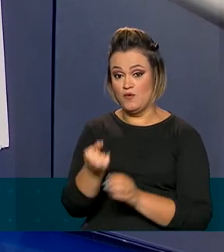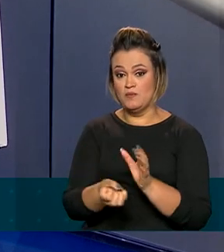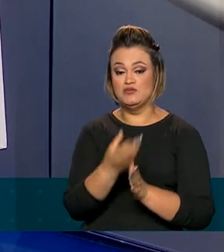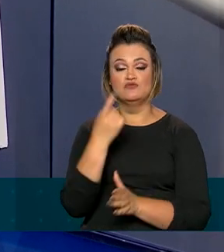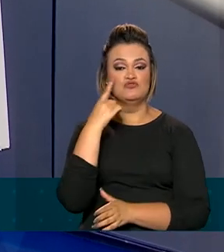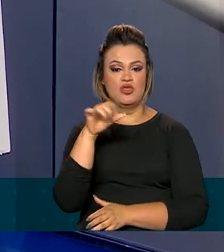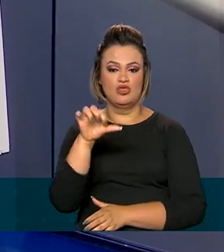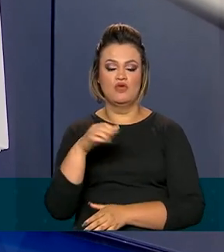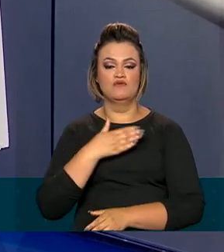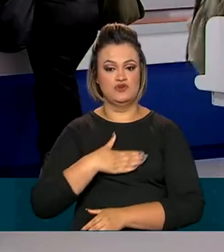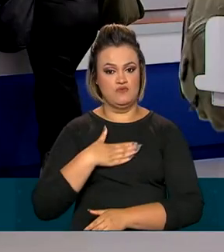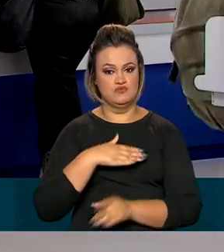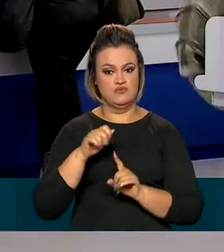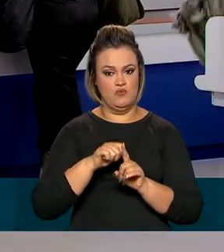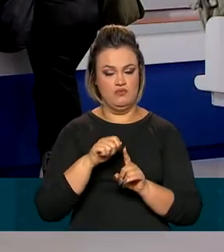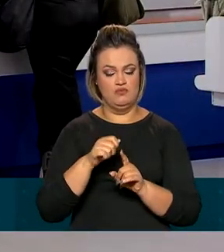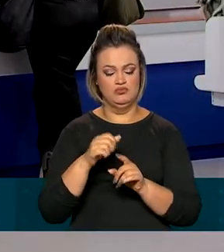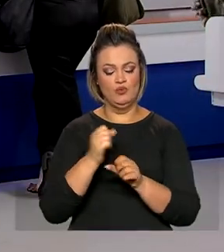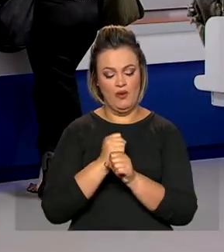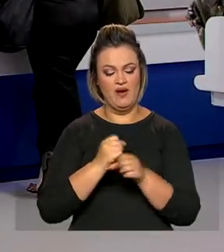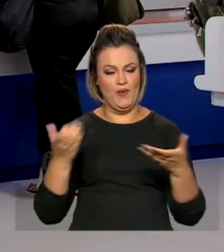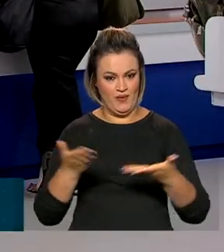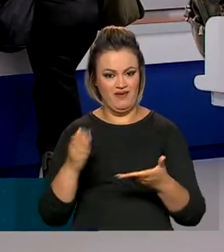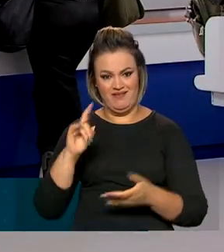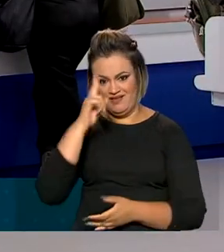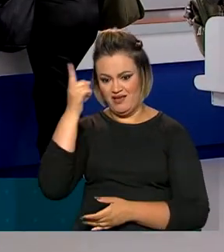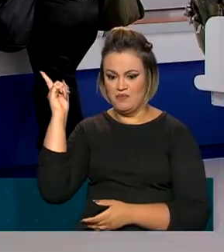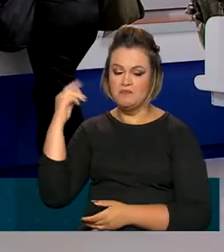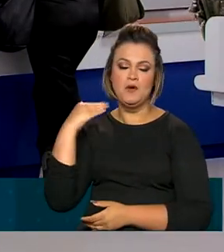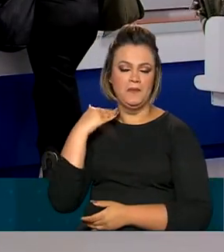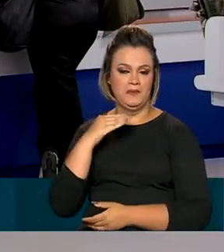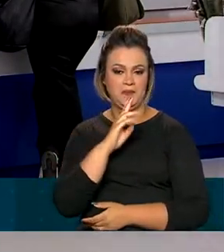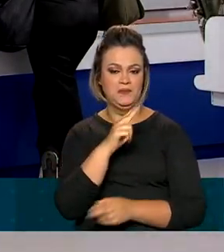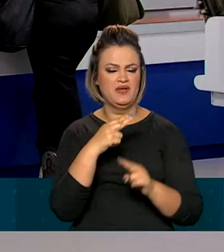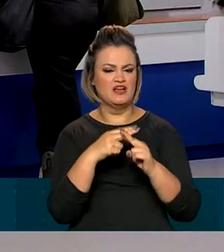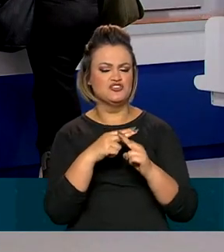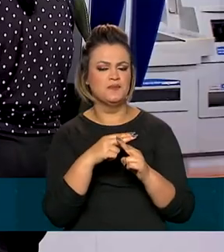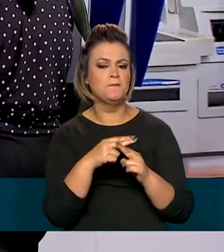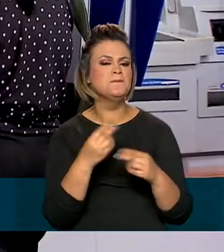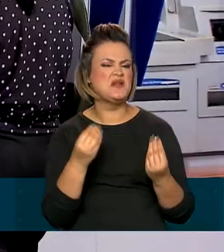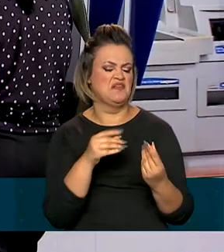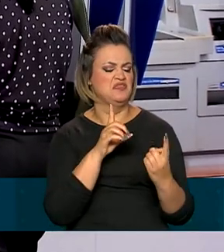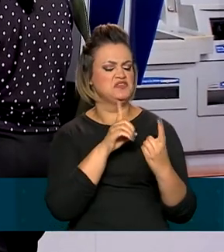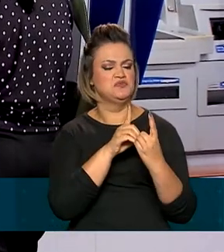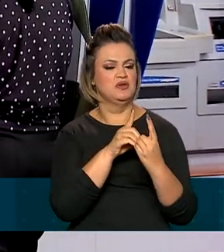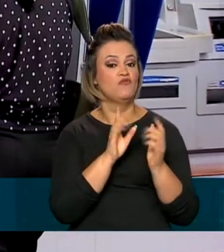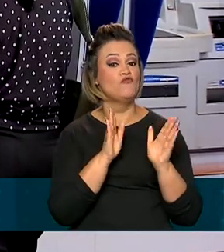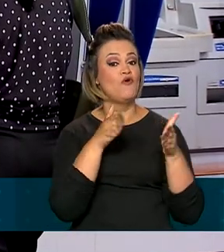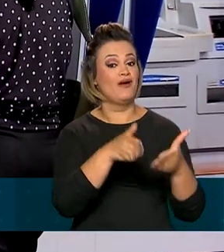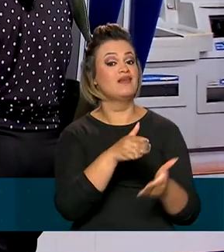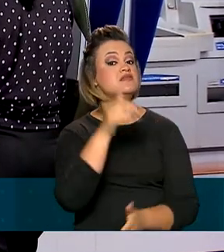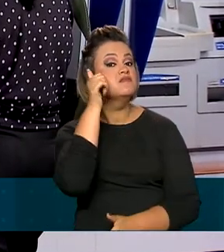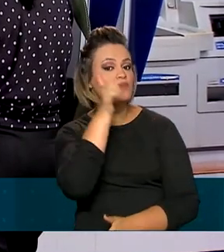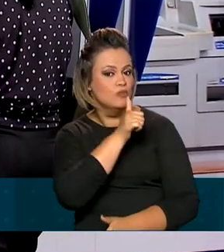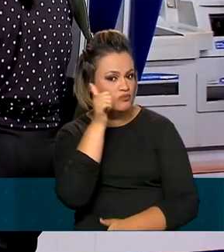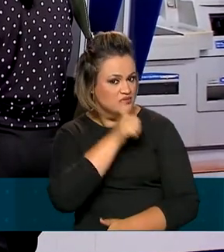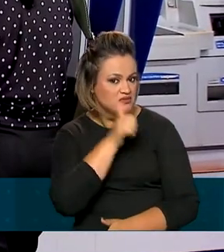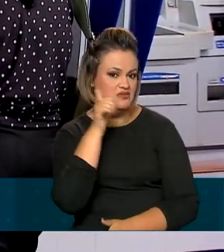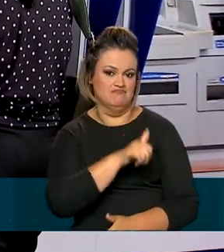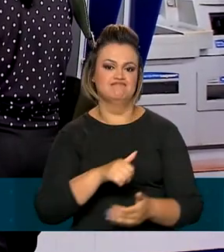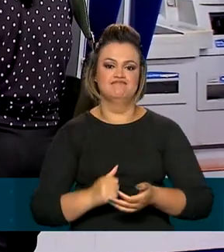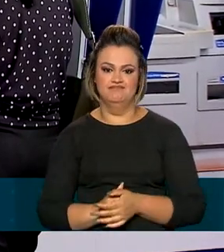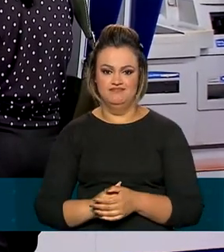9 de agosto desse ano pela Caixa Econômica Federal. O objetivo é oferecer um atendimento exclusivo ao público